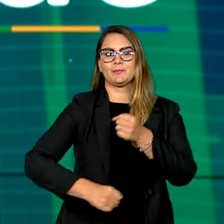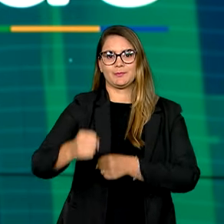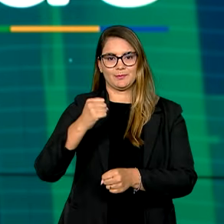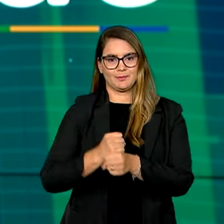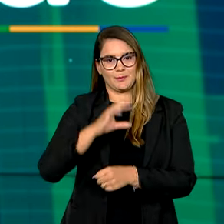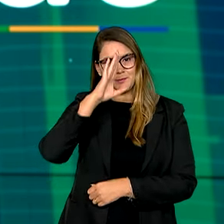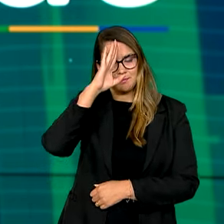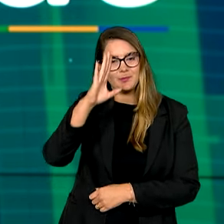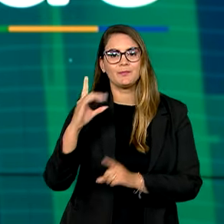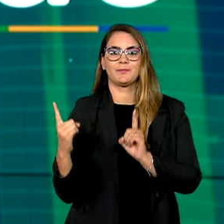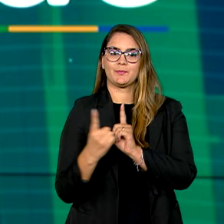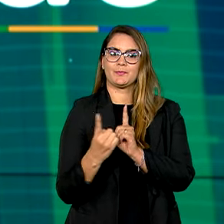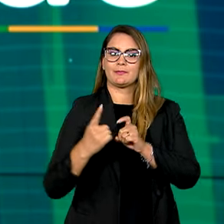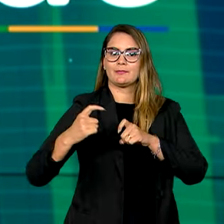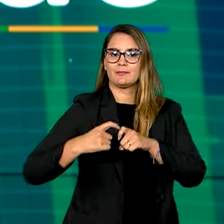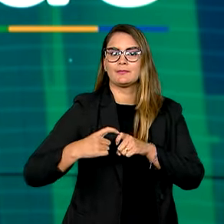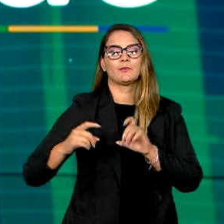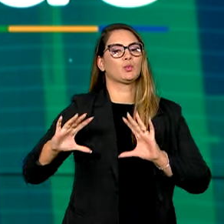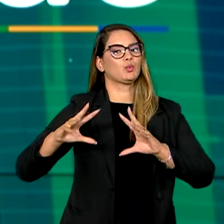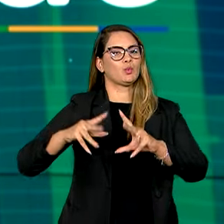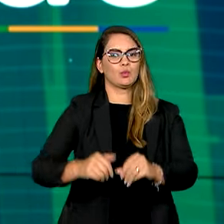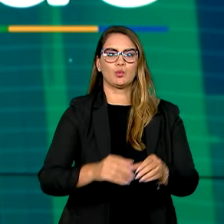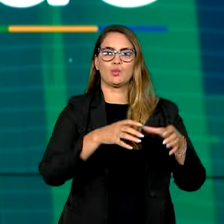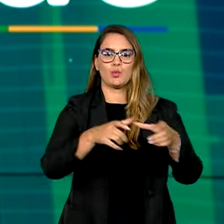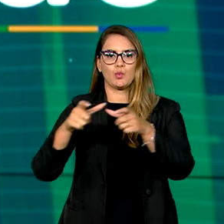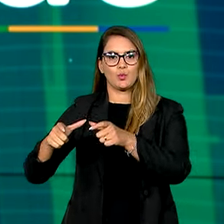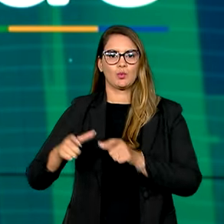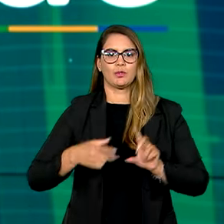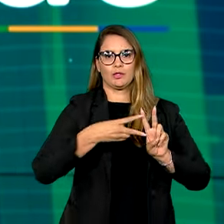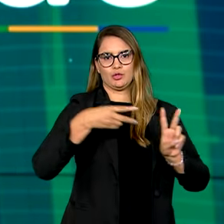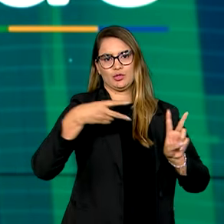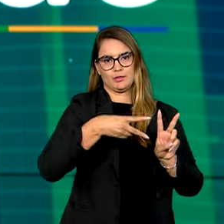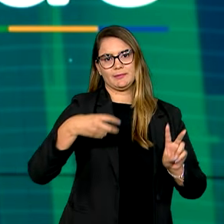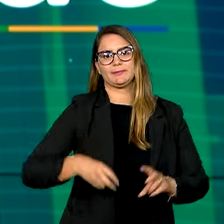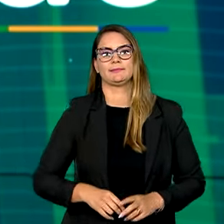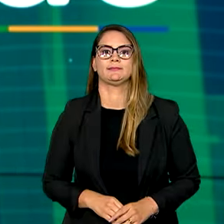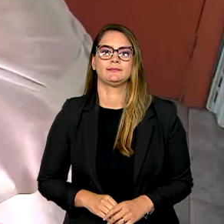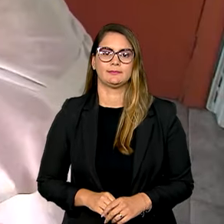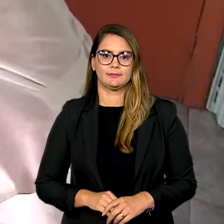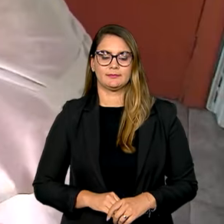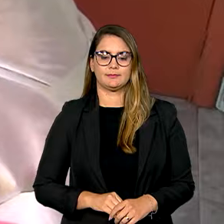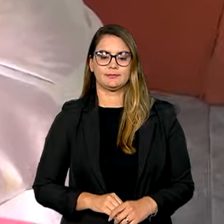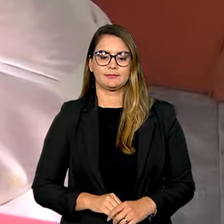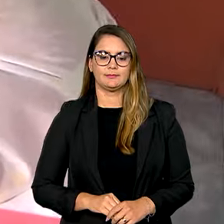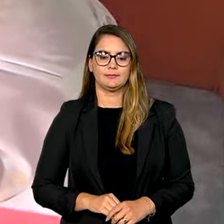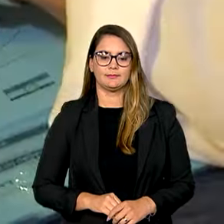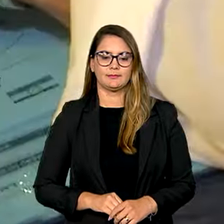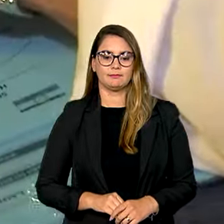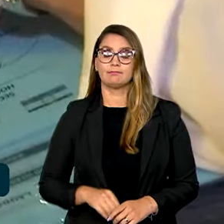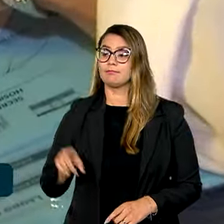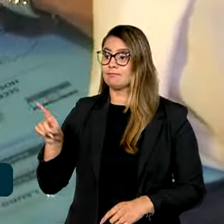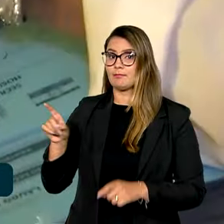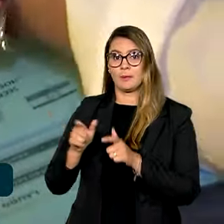destaque é para o atendimento médico que chegou a todos os distritos indígenas. Eles